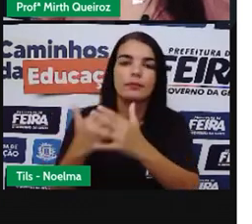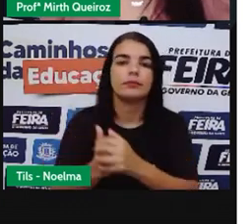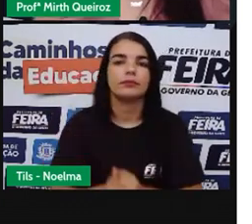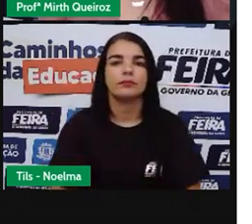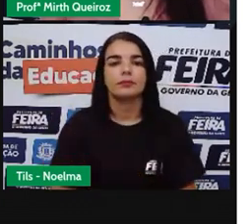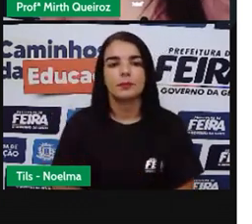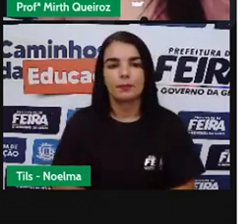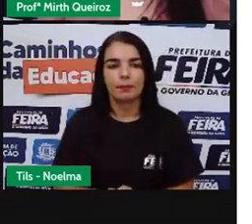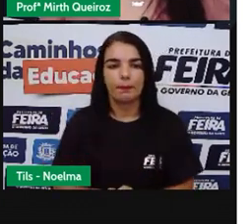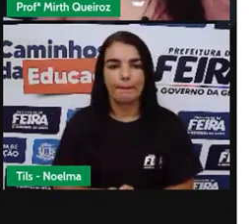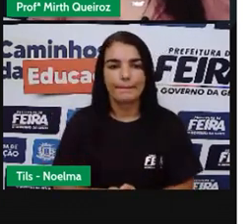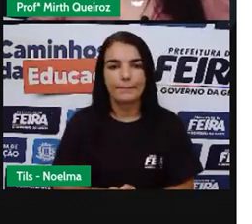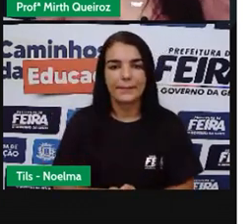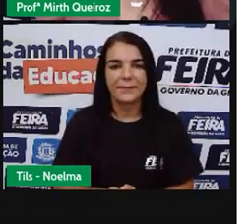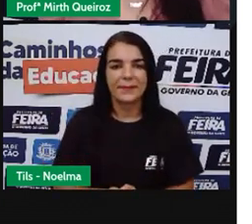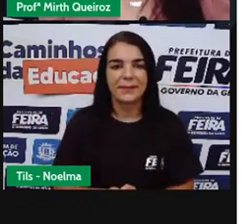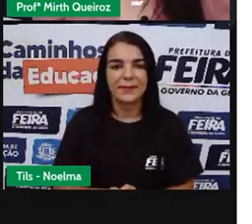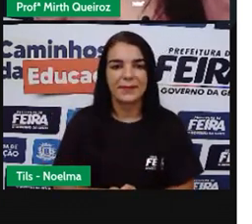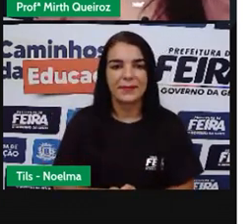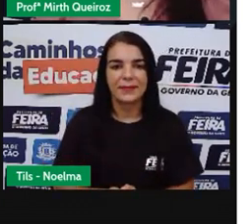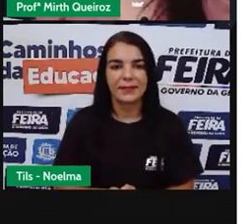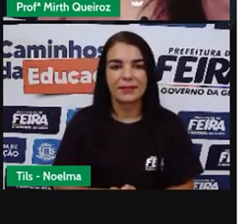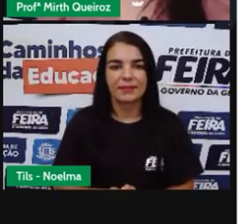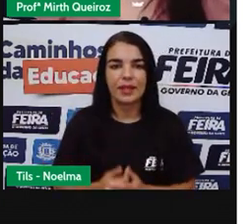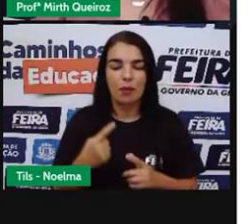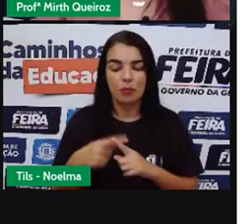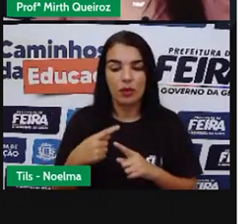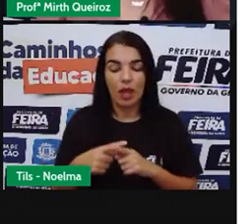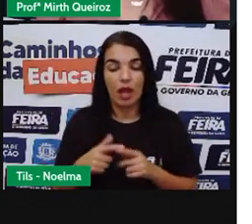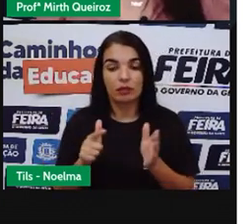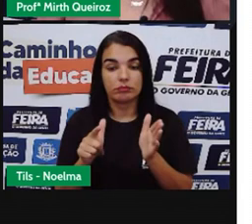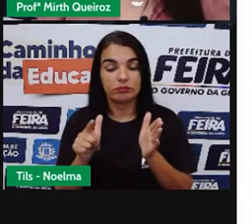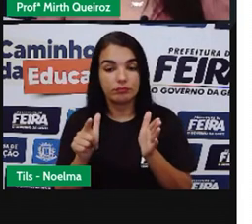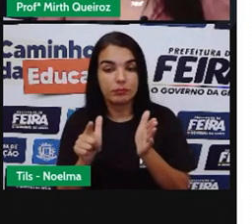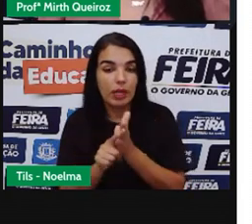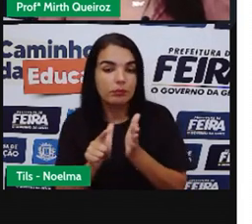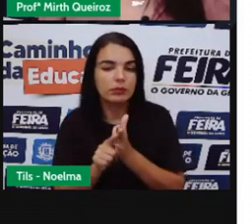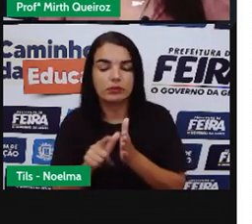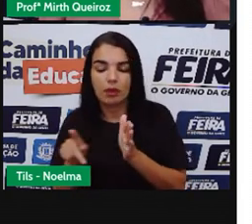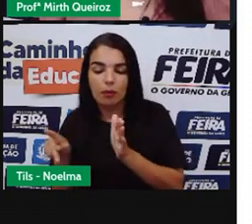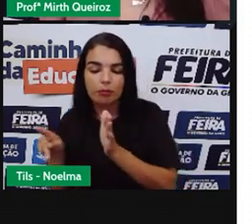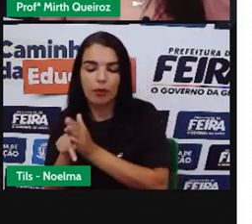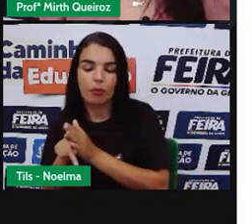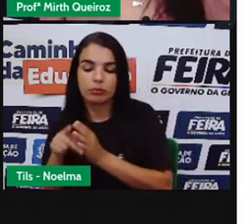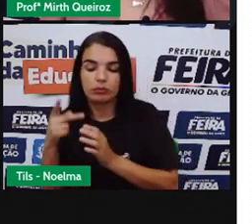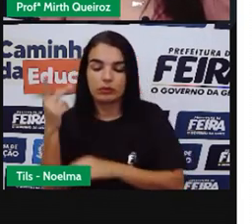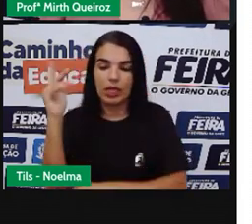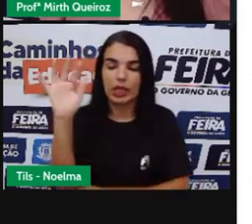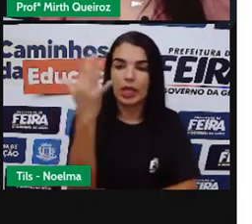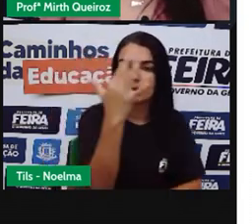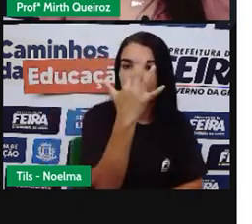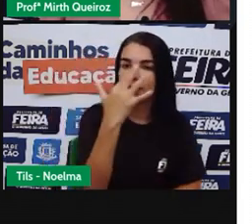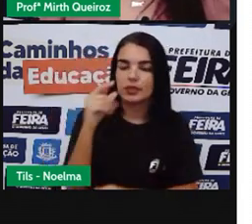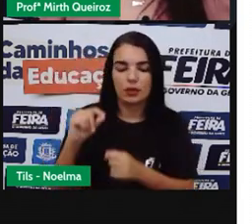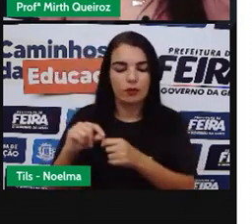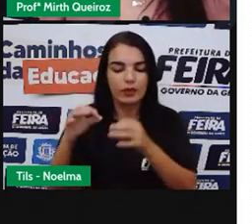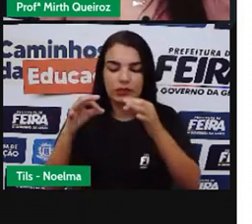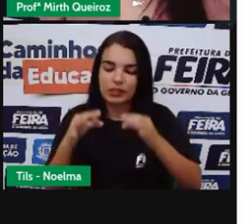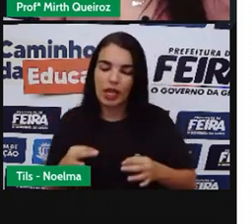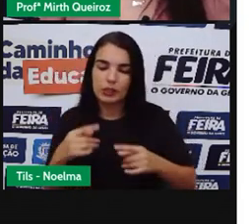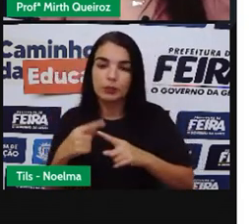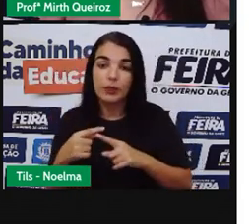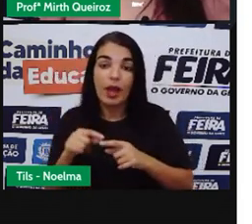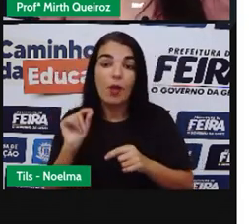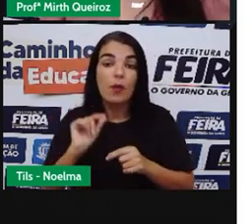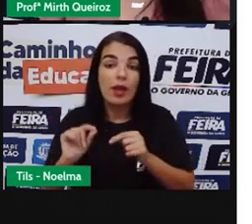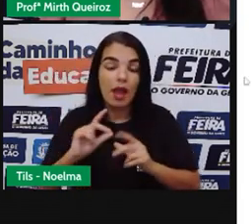Faz para a gente Devido ao seu papel Que não está mais Sendo executado Devido A